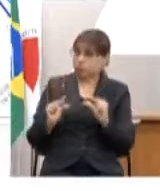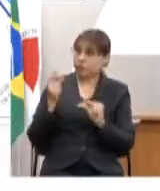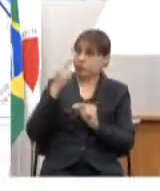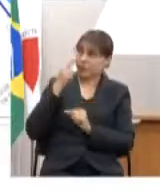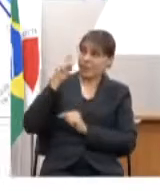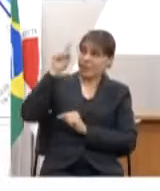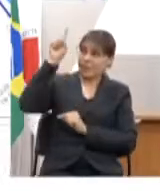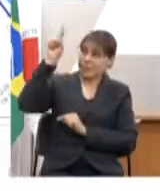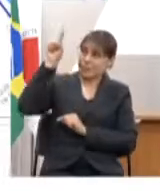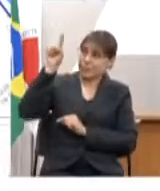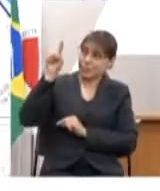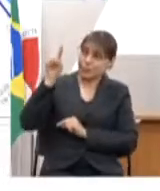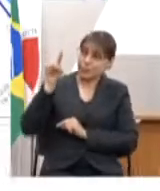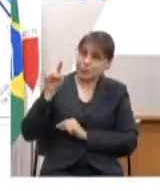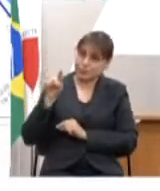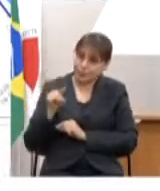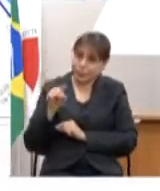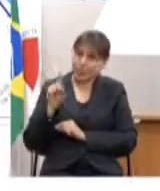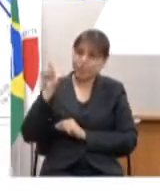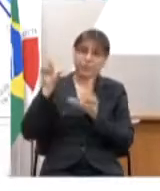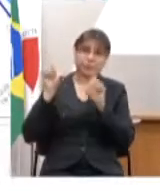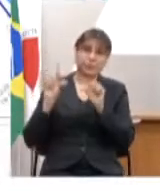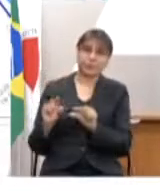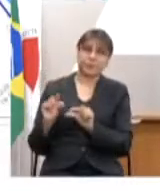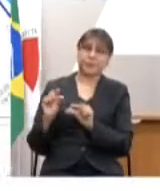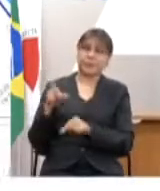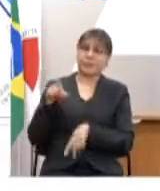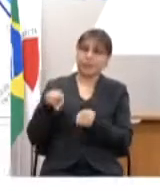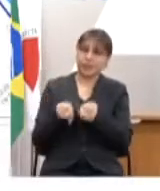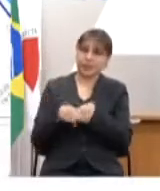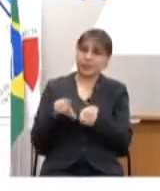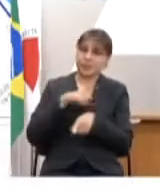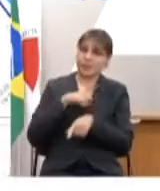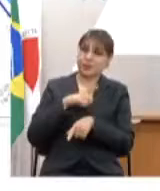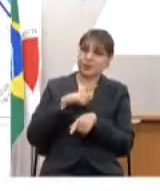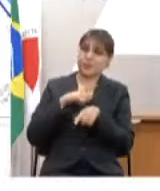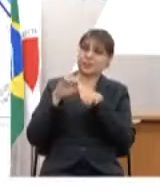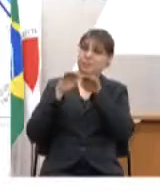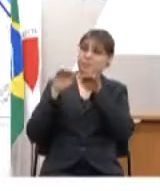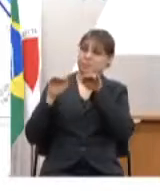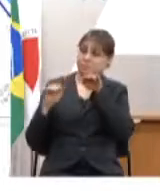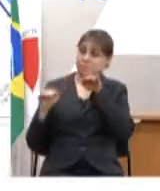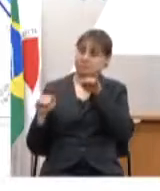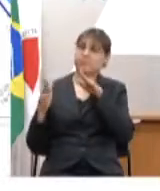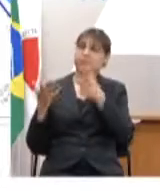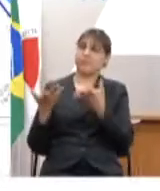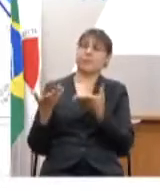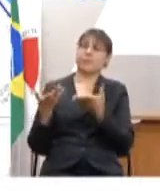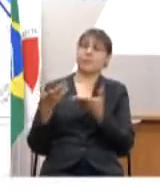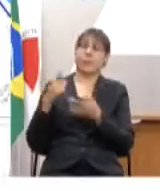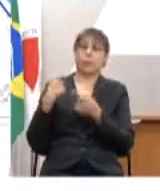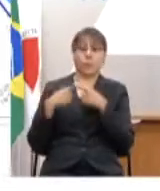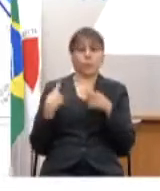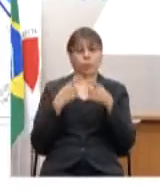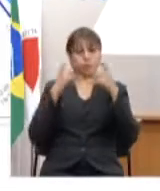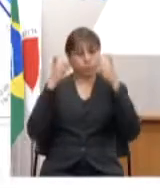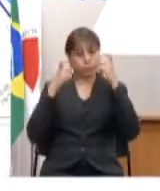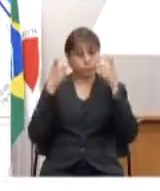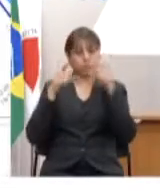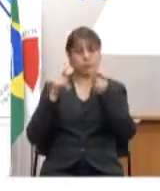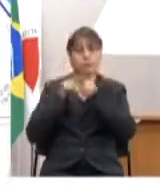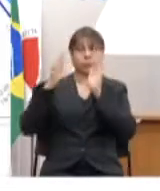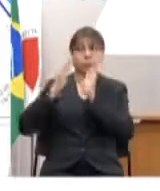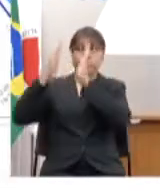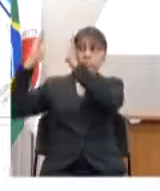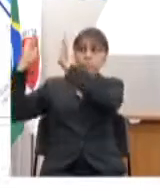ela vem caindo progressivamente hoje nós temos a menor ocupação desde o início da pandemia e a direita